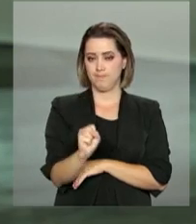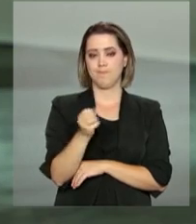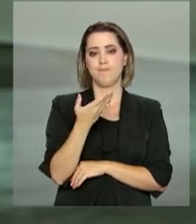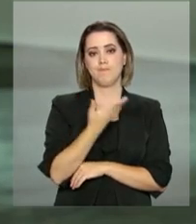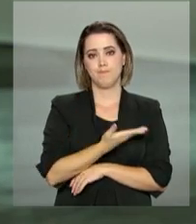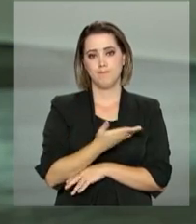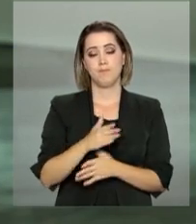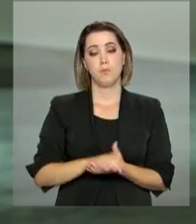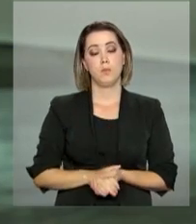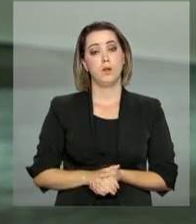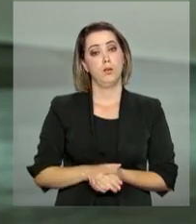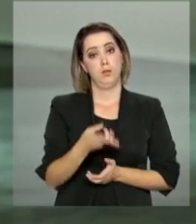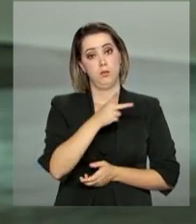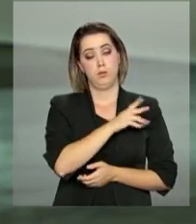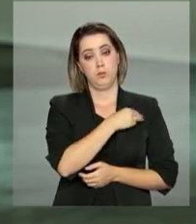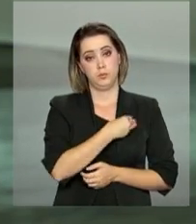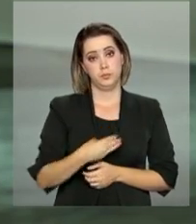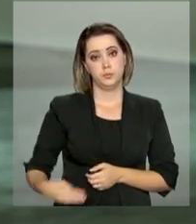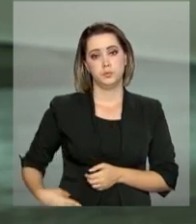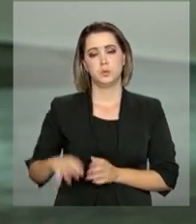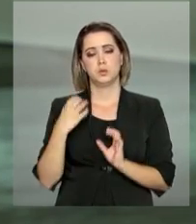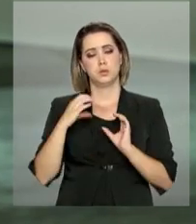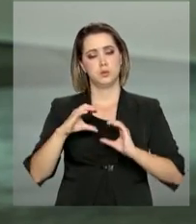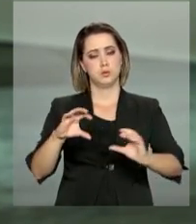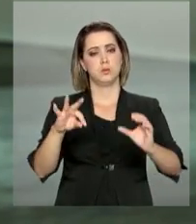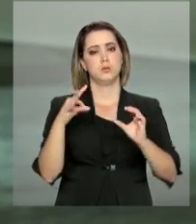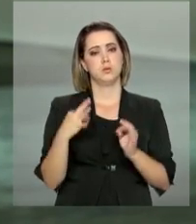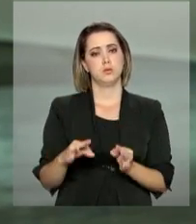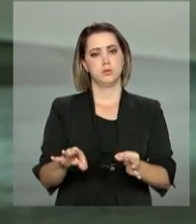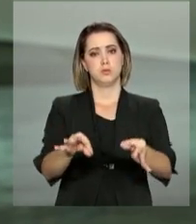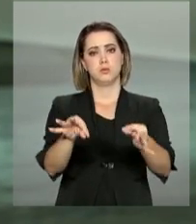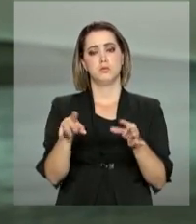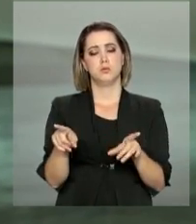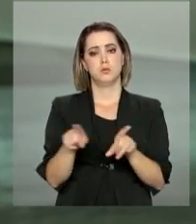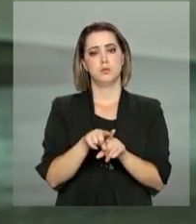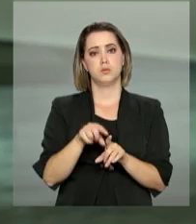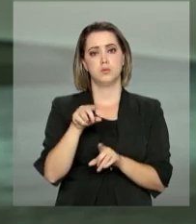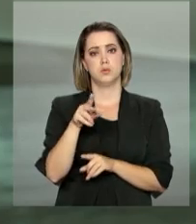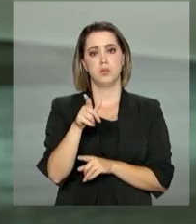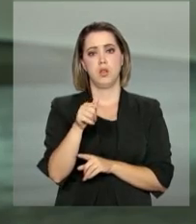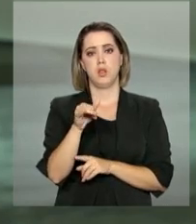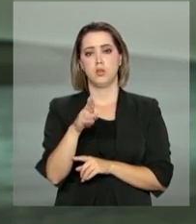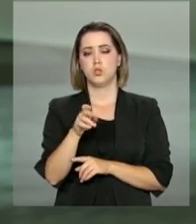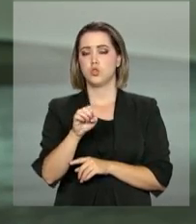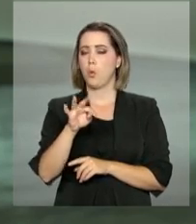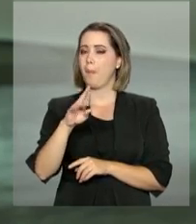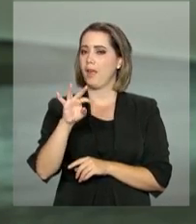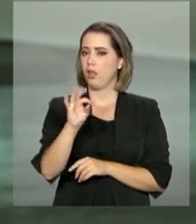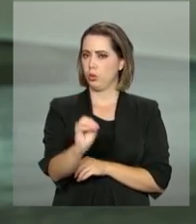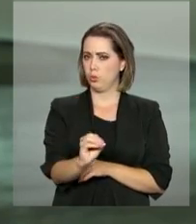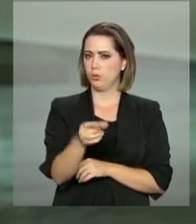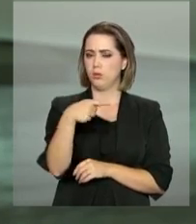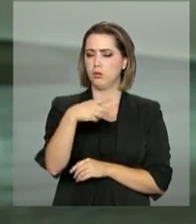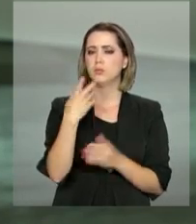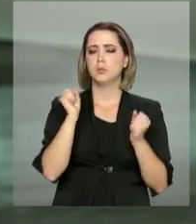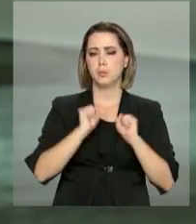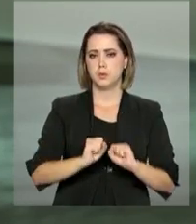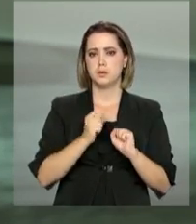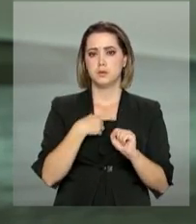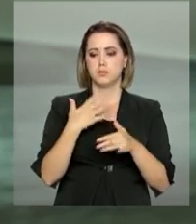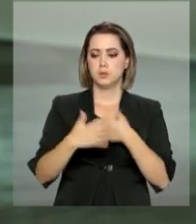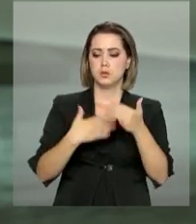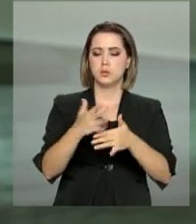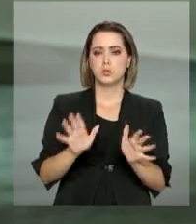BNDES. Segundo o ministro da Ciência, Tecnologia, Inovações e Comunicações, Gilberto Kassab, A medida vai permitir a